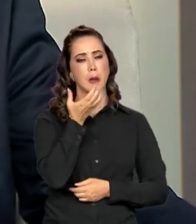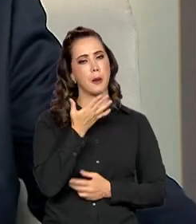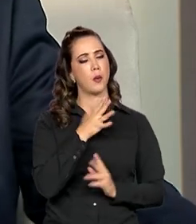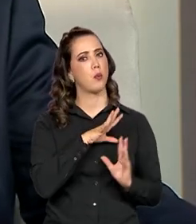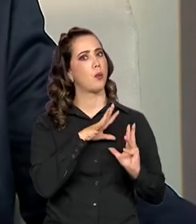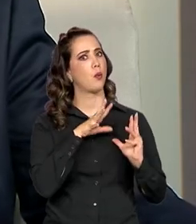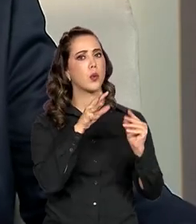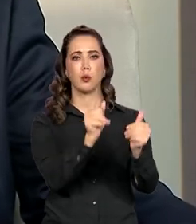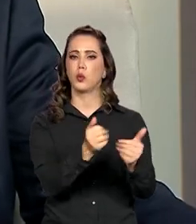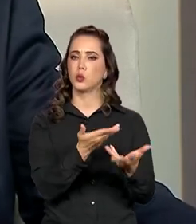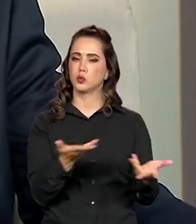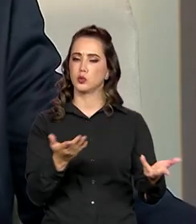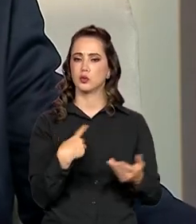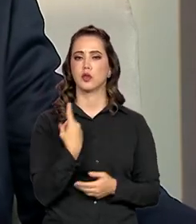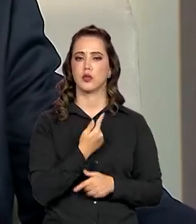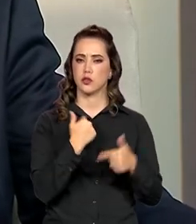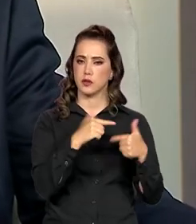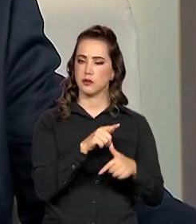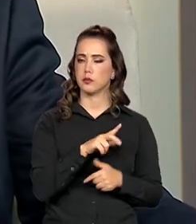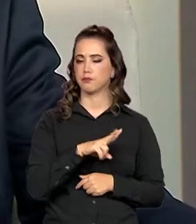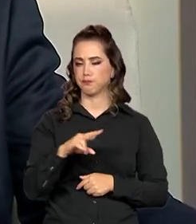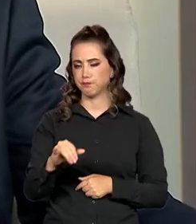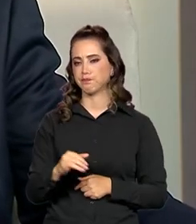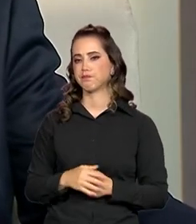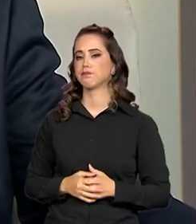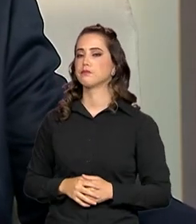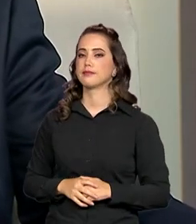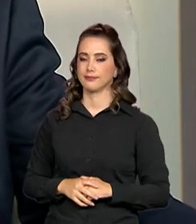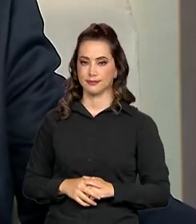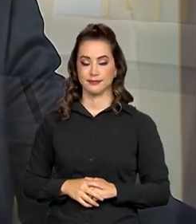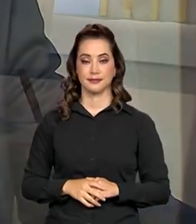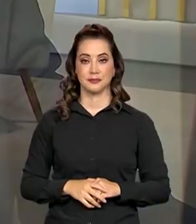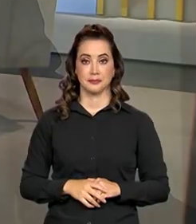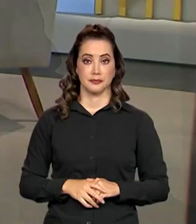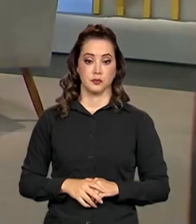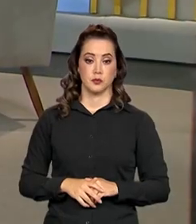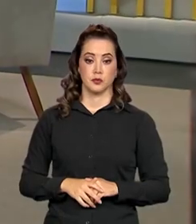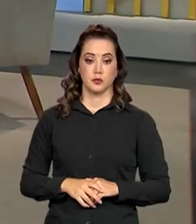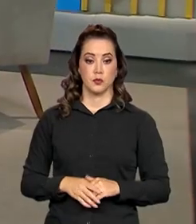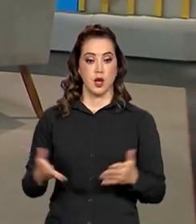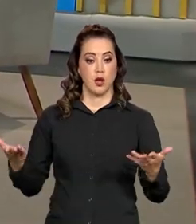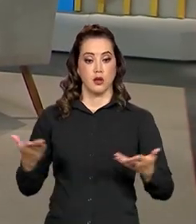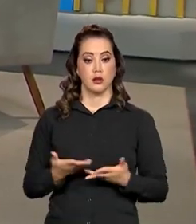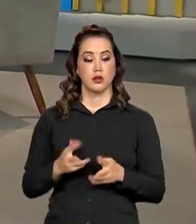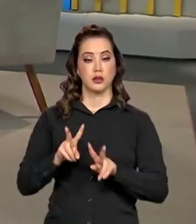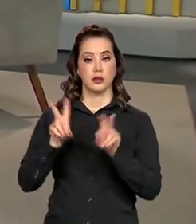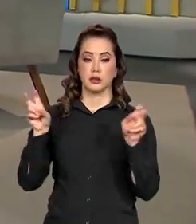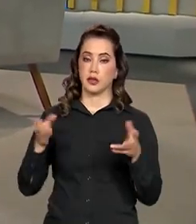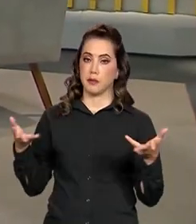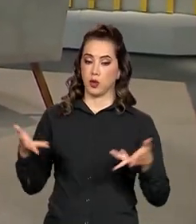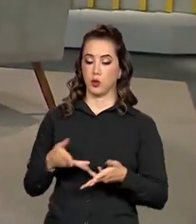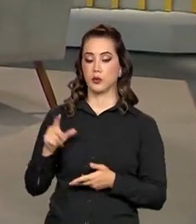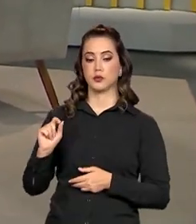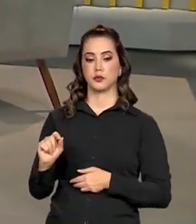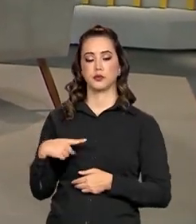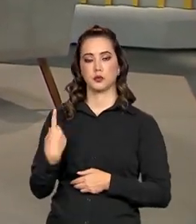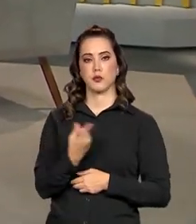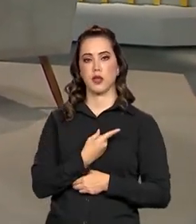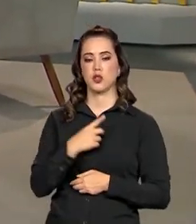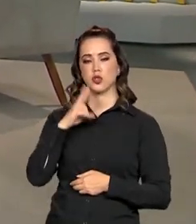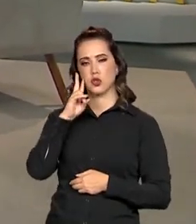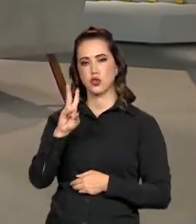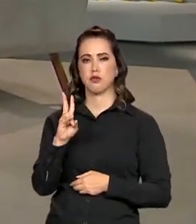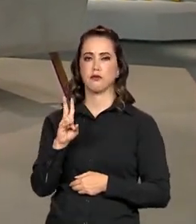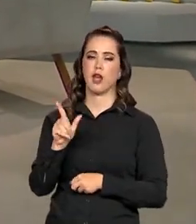é o que nós vamos trabalhar nesse período. Agora, indo para a realidade um pouco, nós temos essa questão das lojas